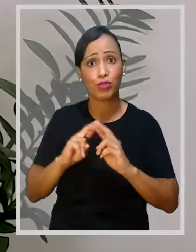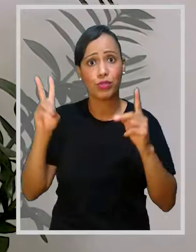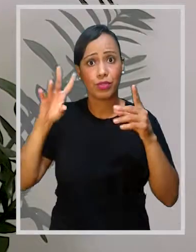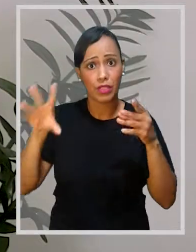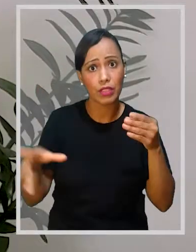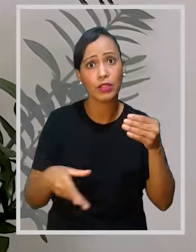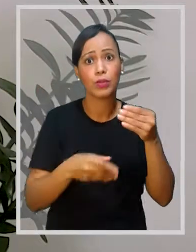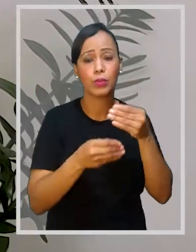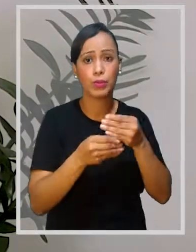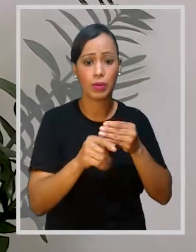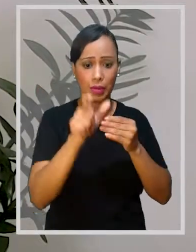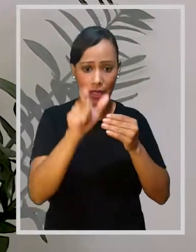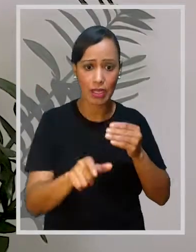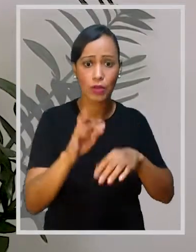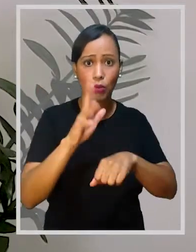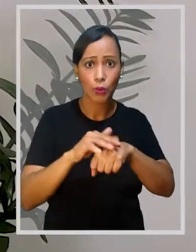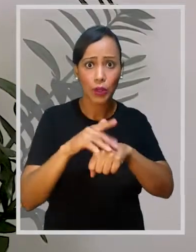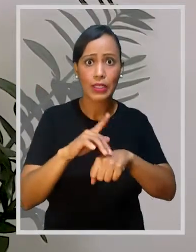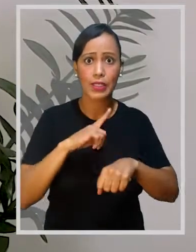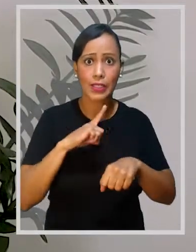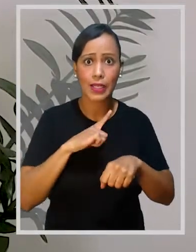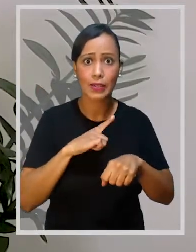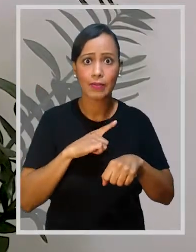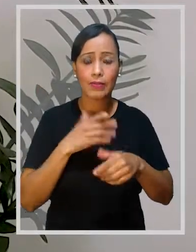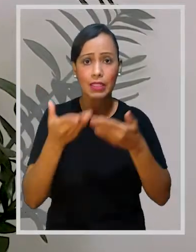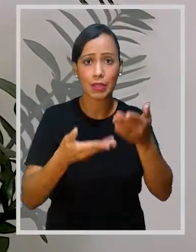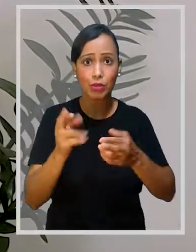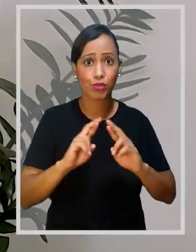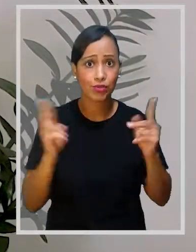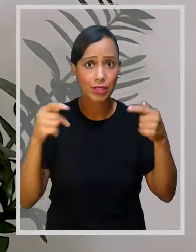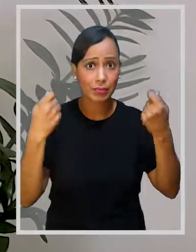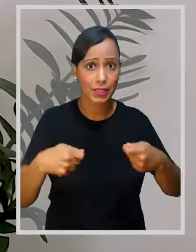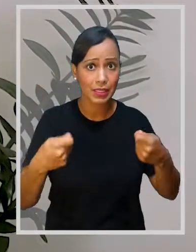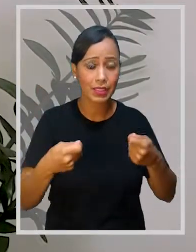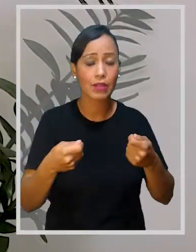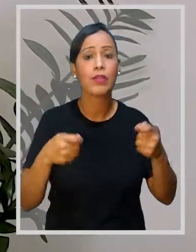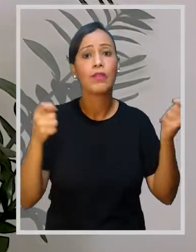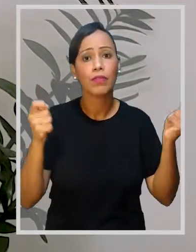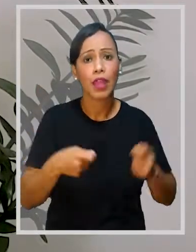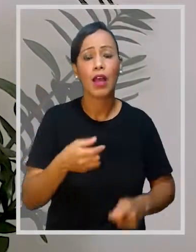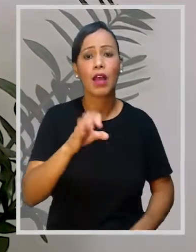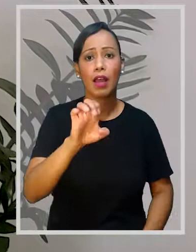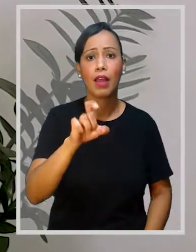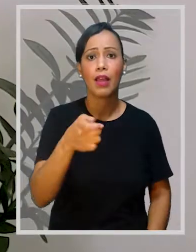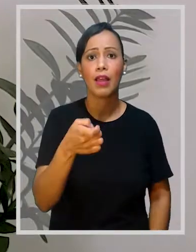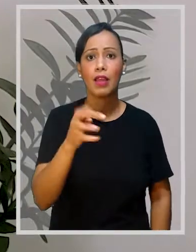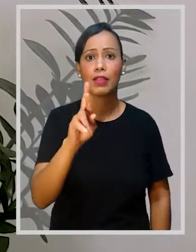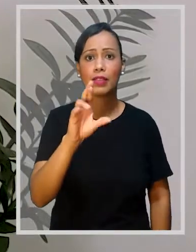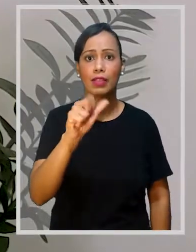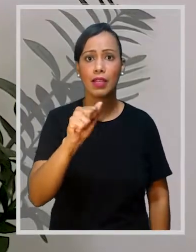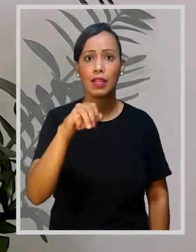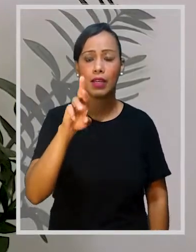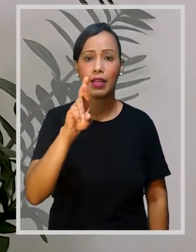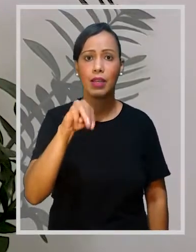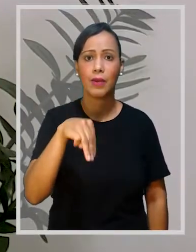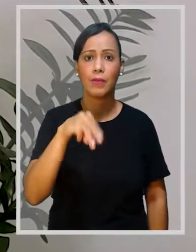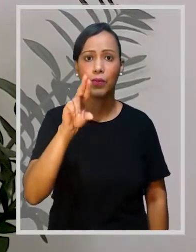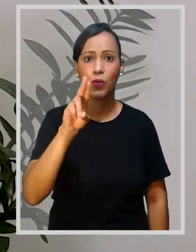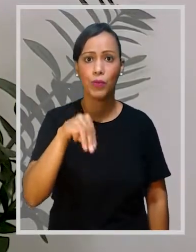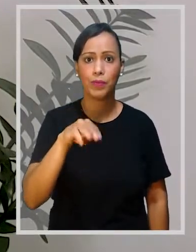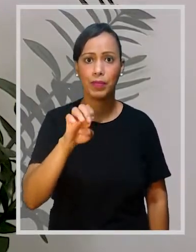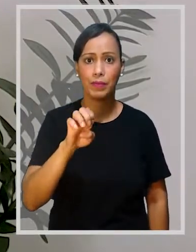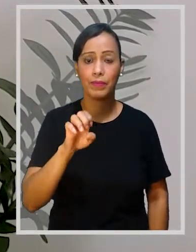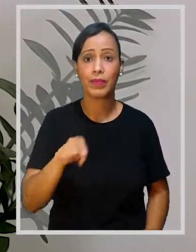justifica por uma situação específica Para determinado paciente É possível obter acesso a ele pelo